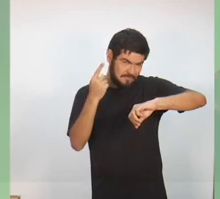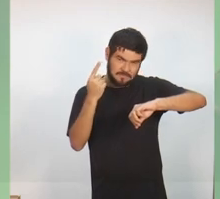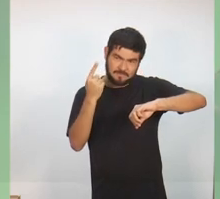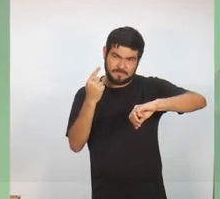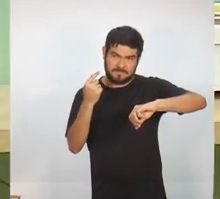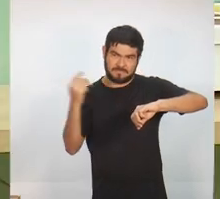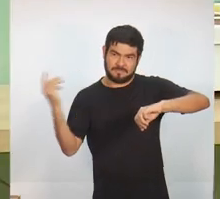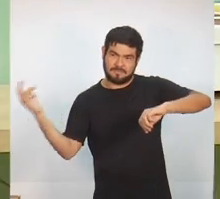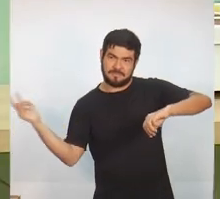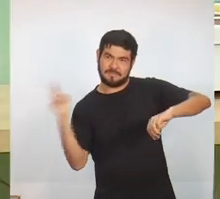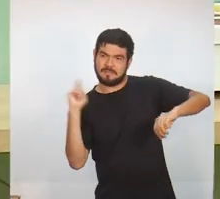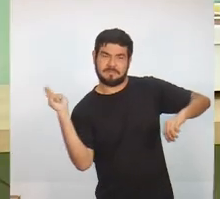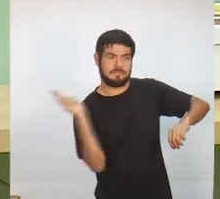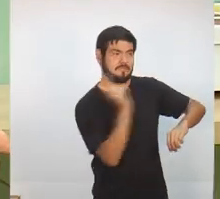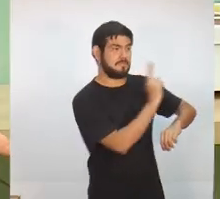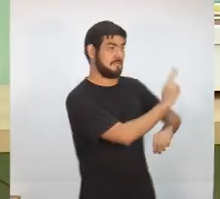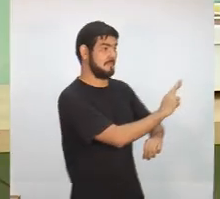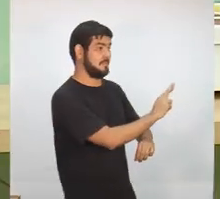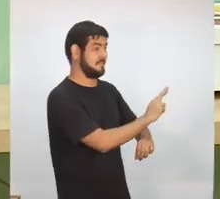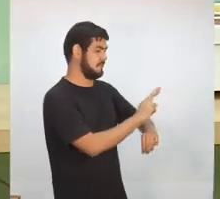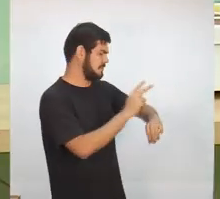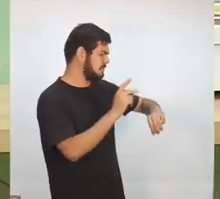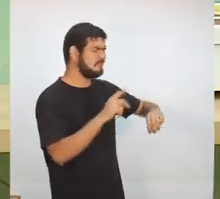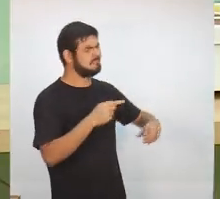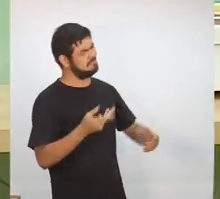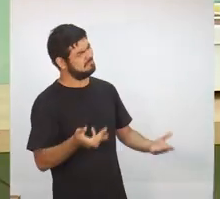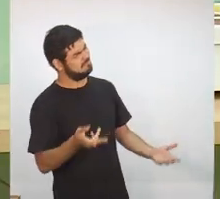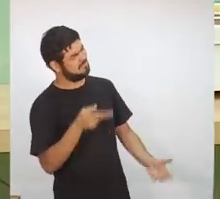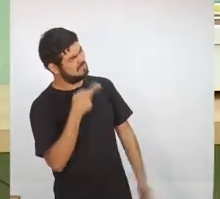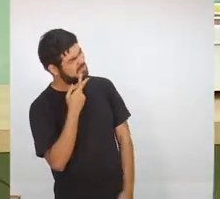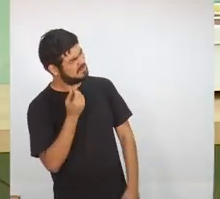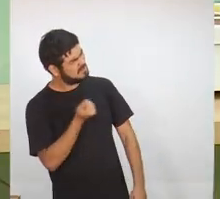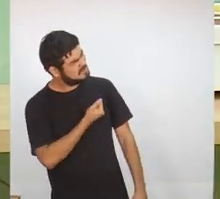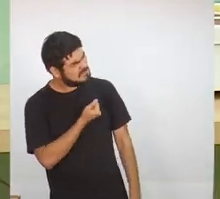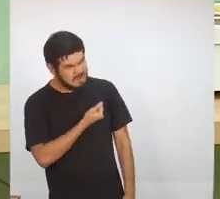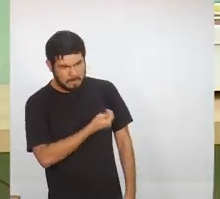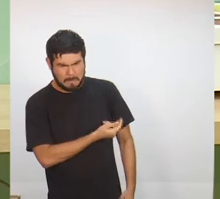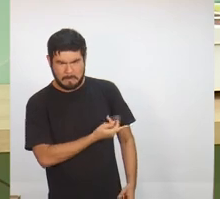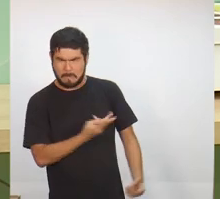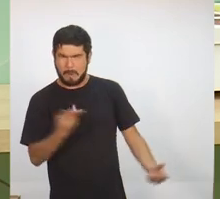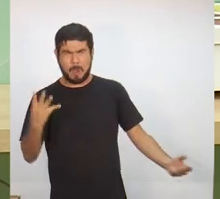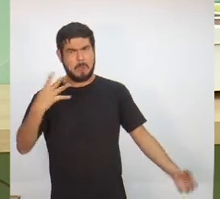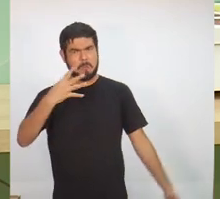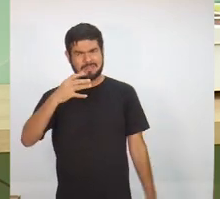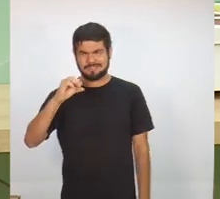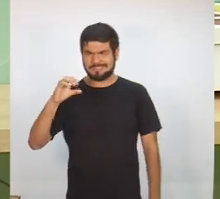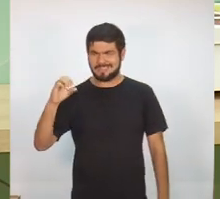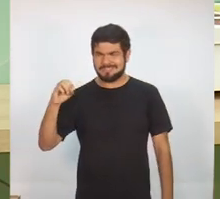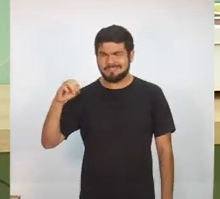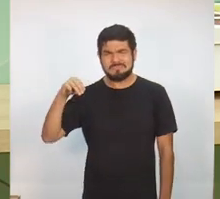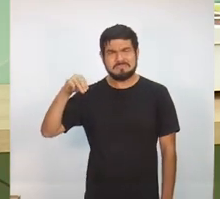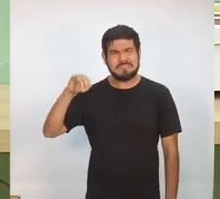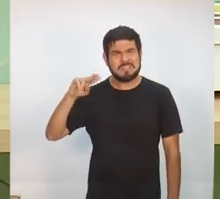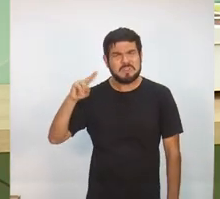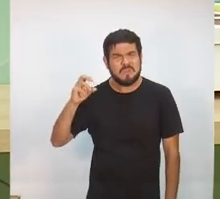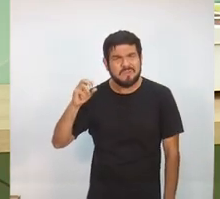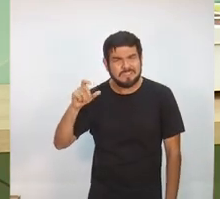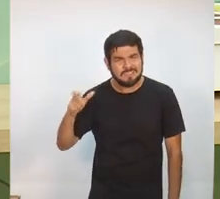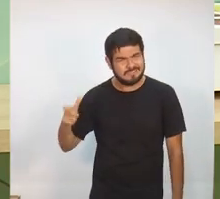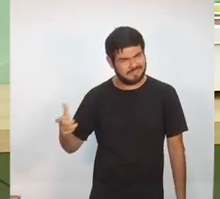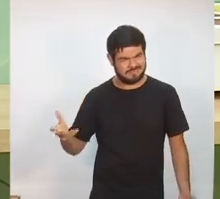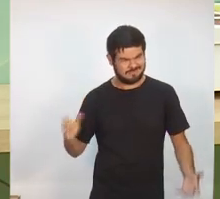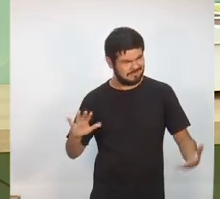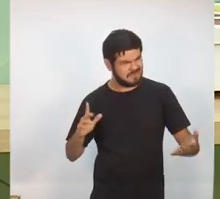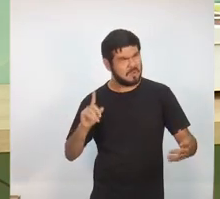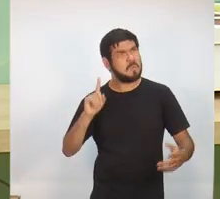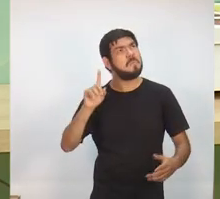3 minutos. Bem, esses números que você está dando não são verdadeiros. 400 milhões de dólares, hoje seria em